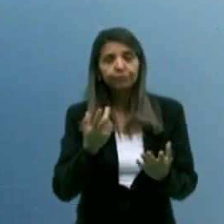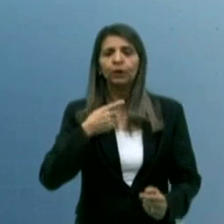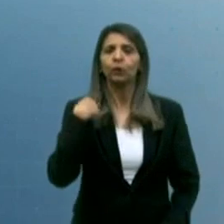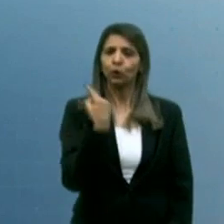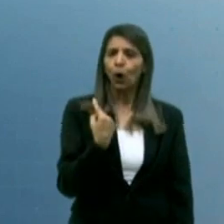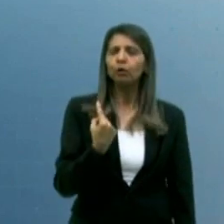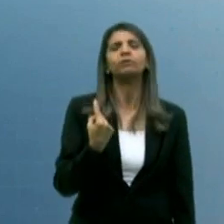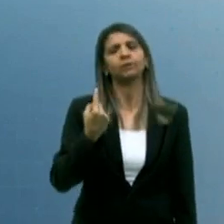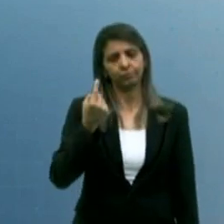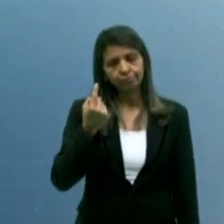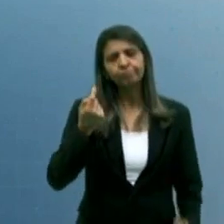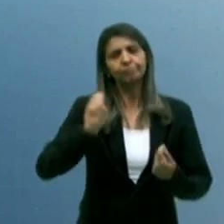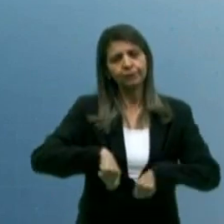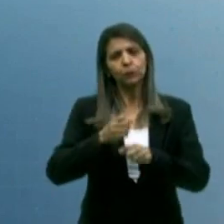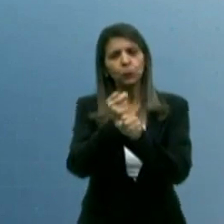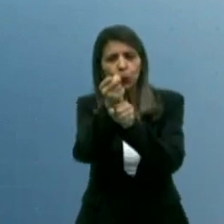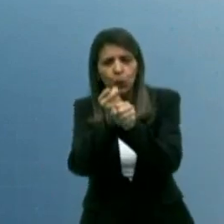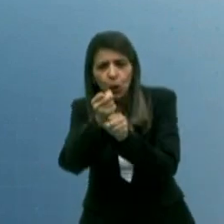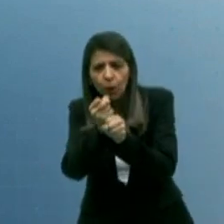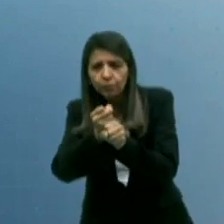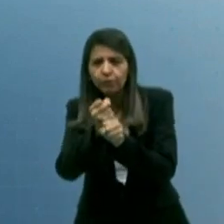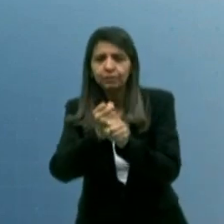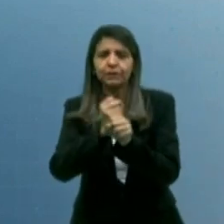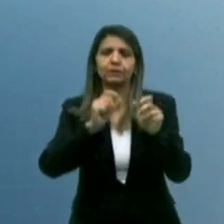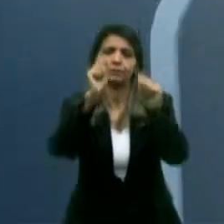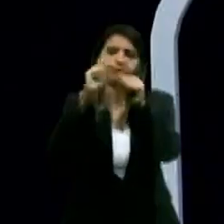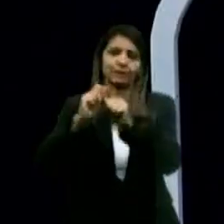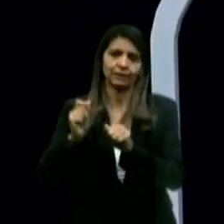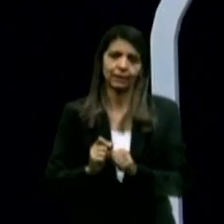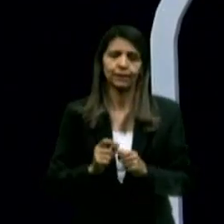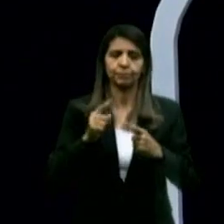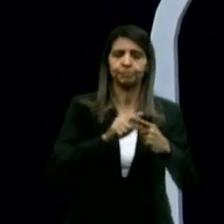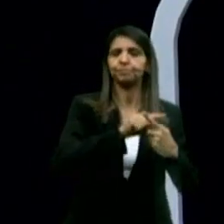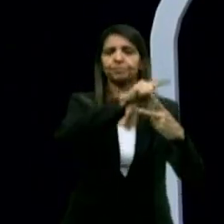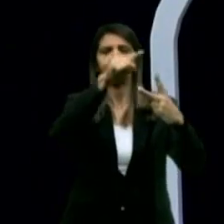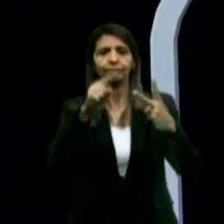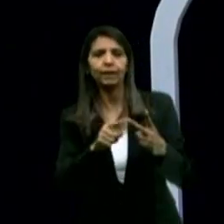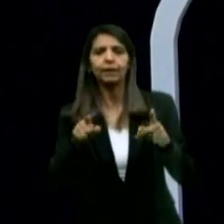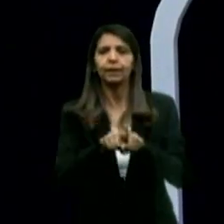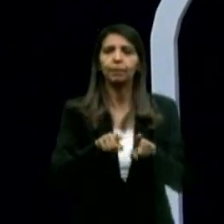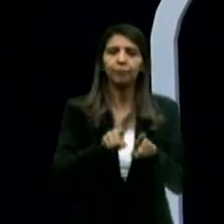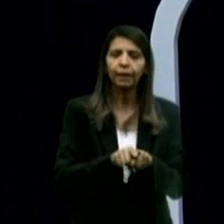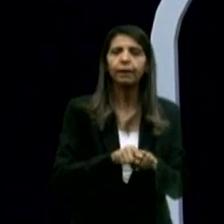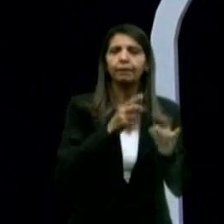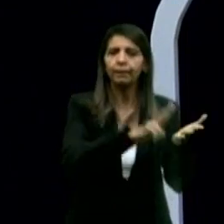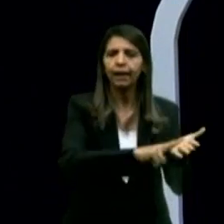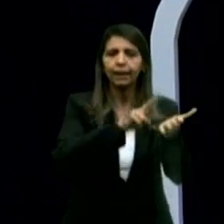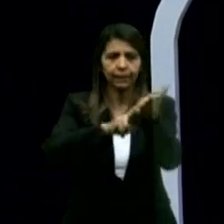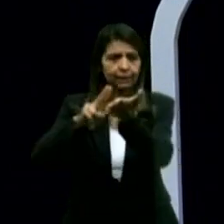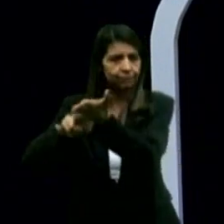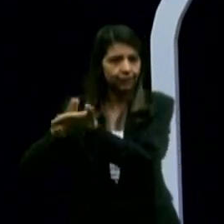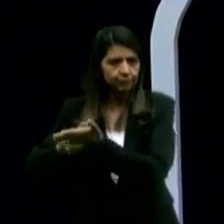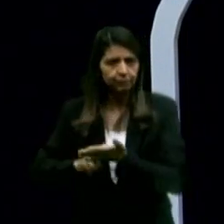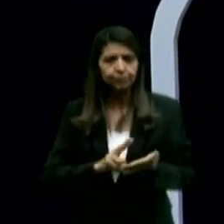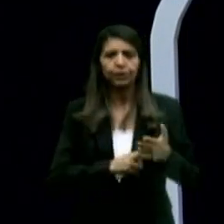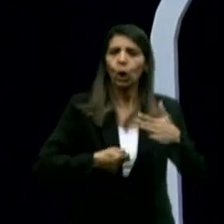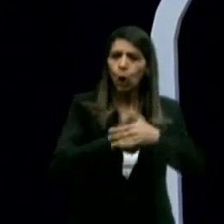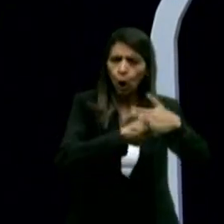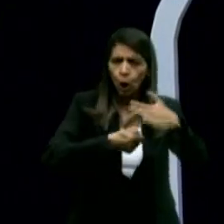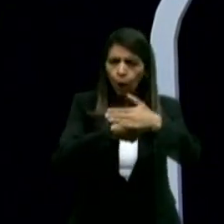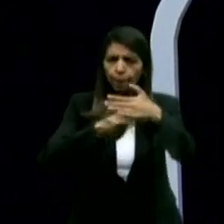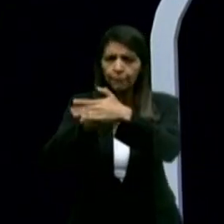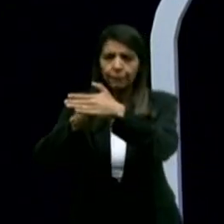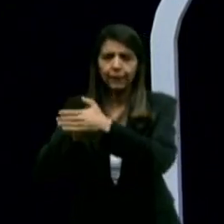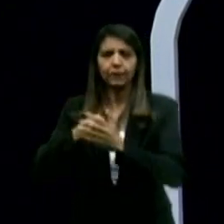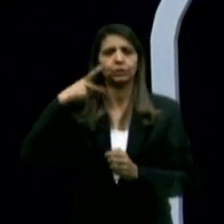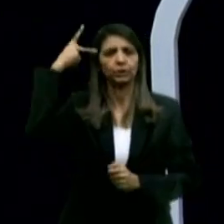determinado. Como também extinguir a tarifa de utilização do sistema de distribuição cobrado pela Paraíba. Um